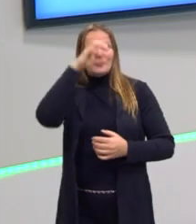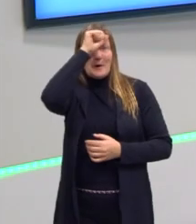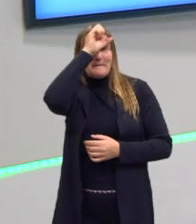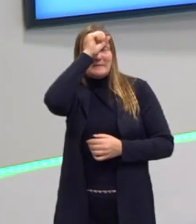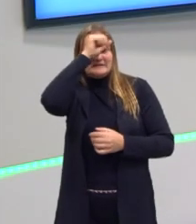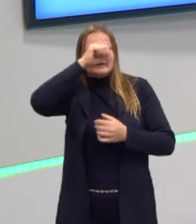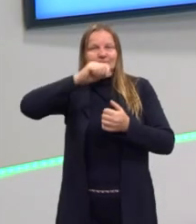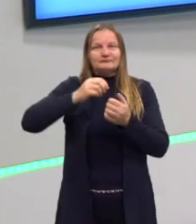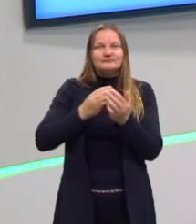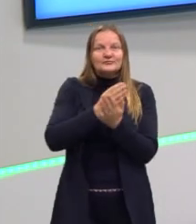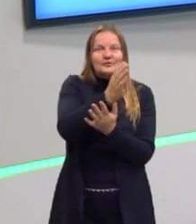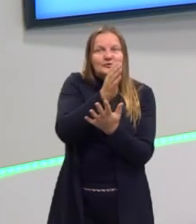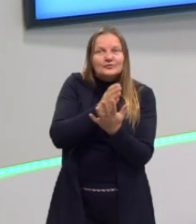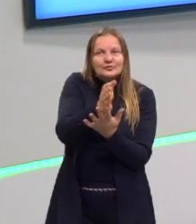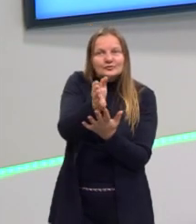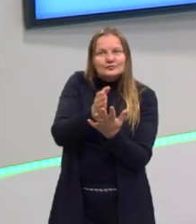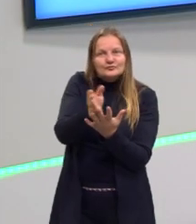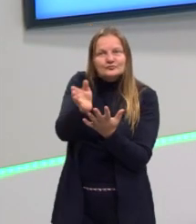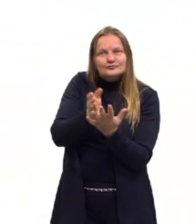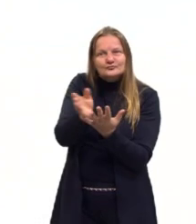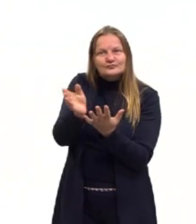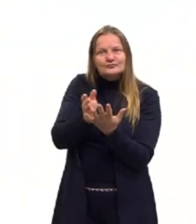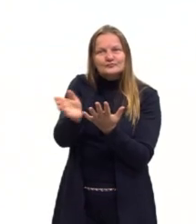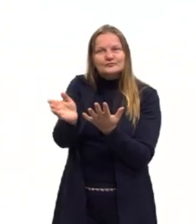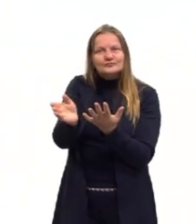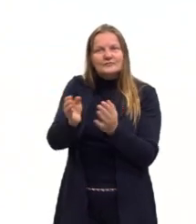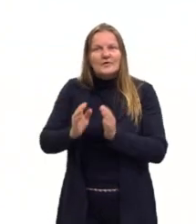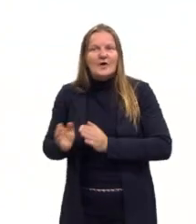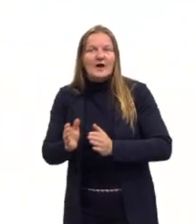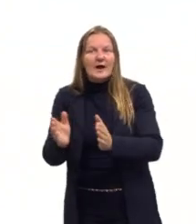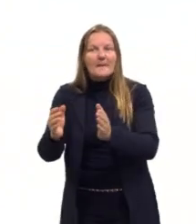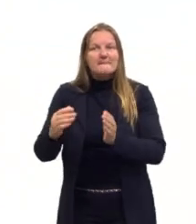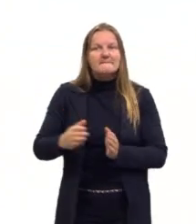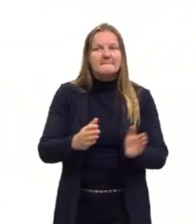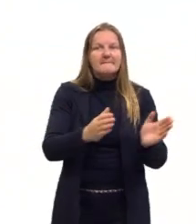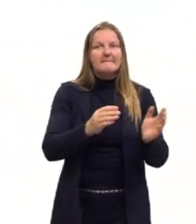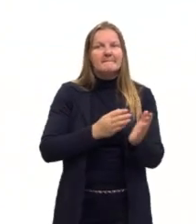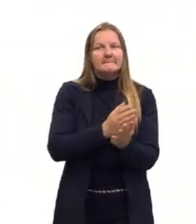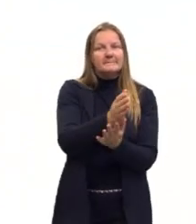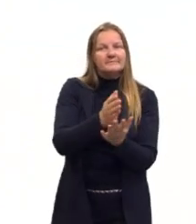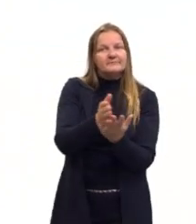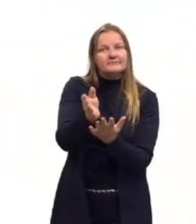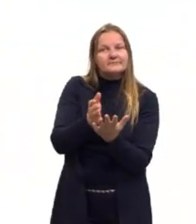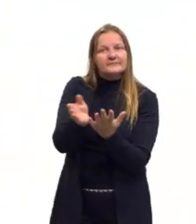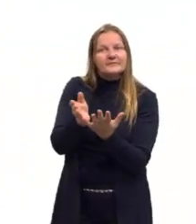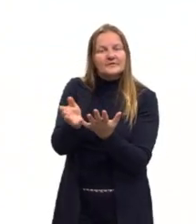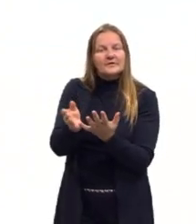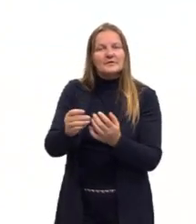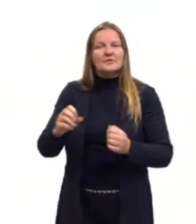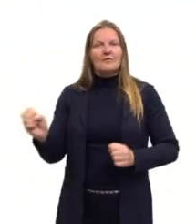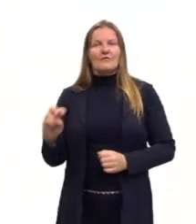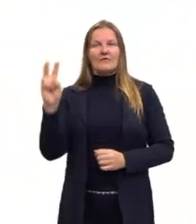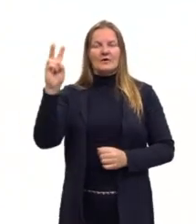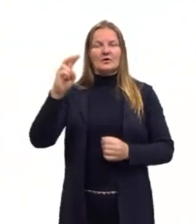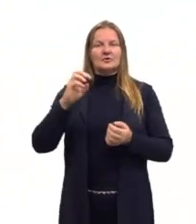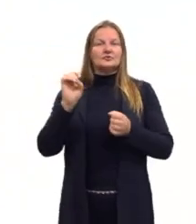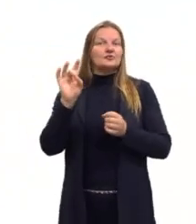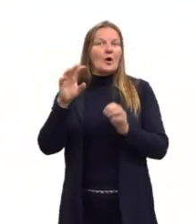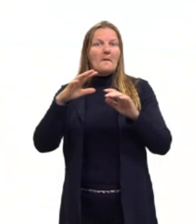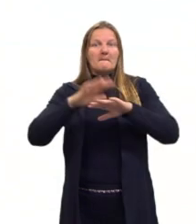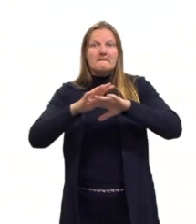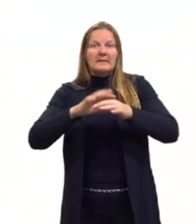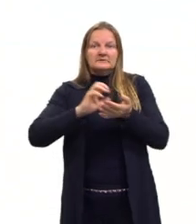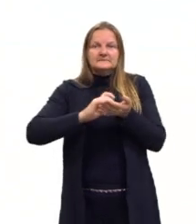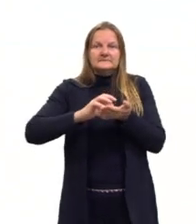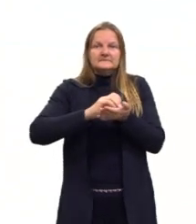aprender as coisas. Às vezes, na escola, a gente valoriza muito quem sabe fazer conta, ou quem